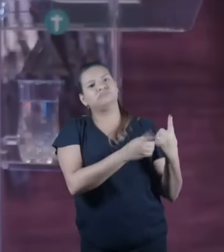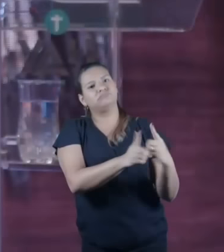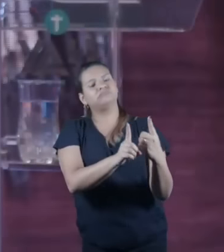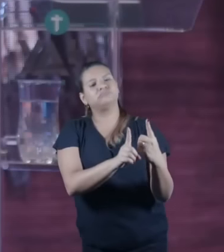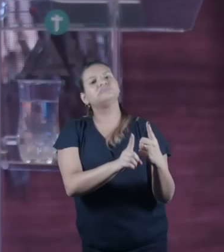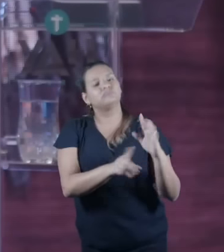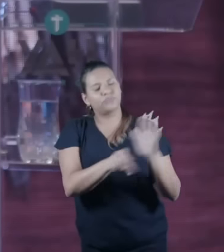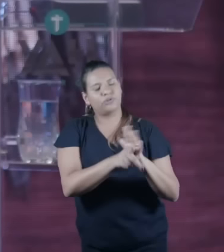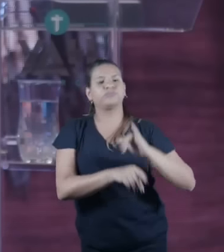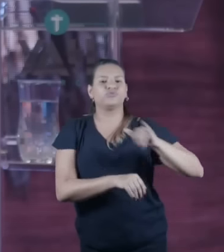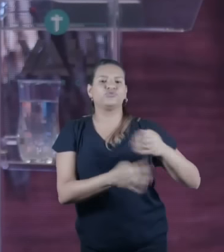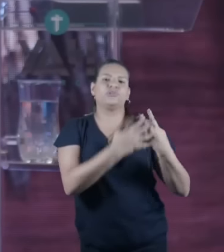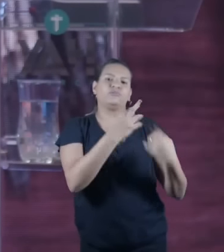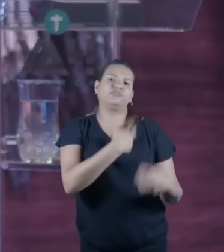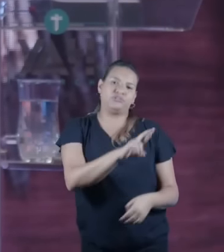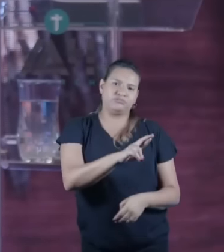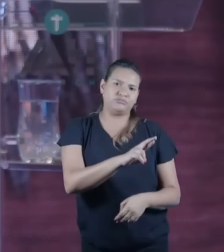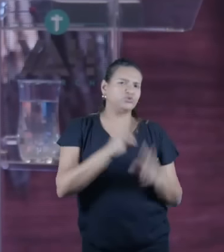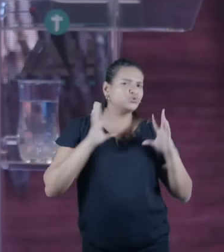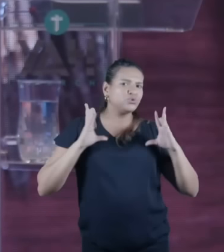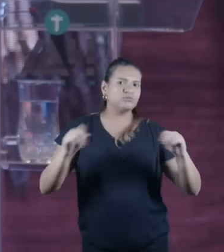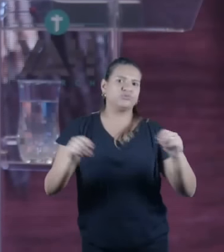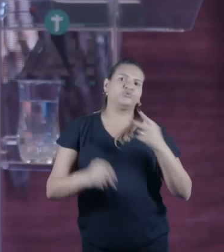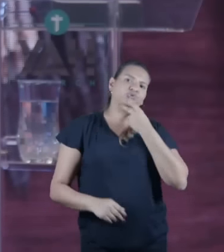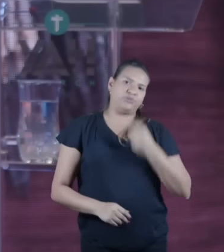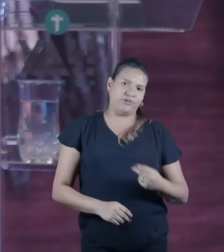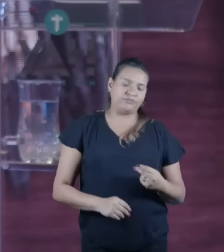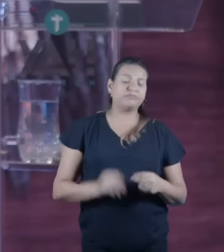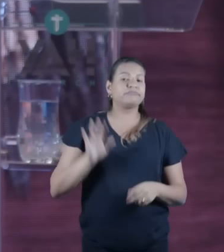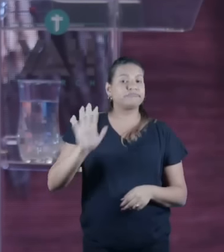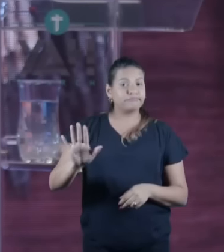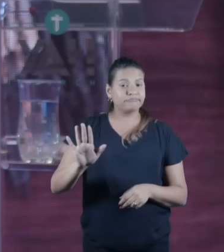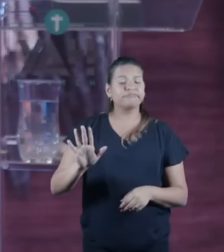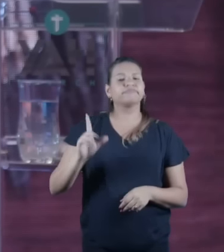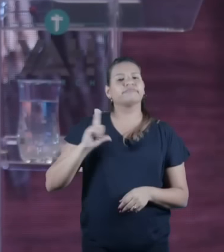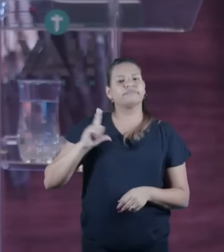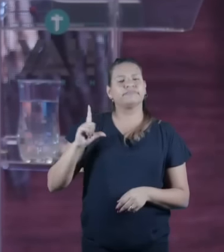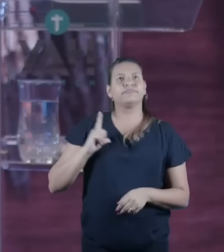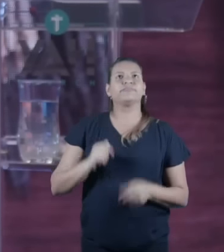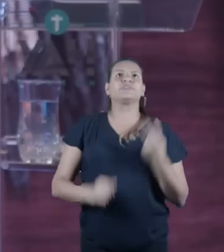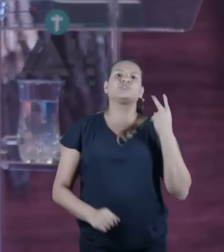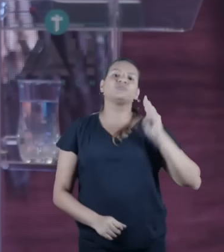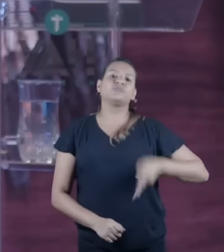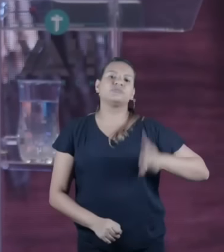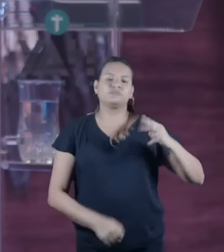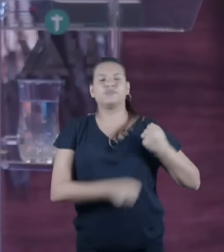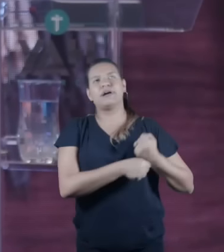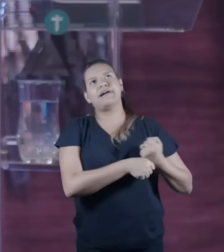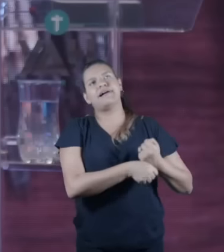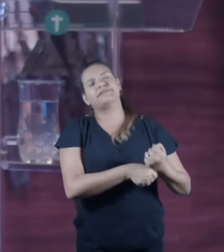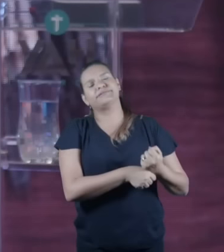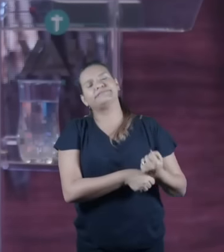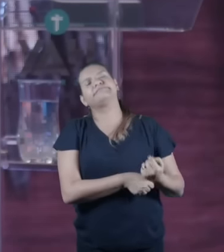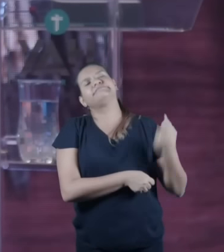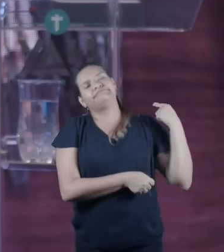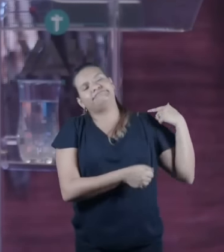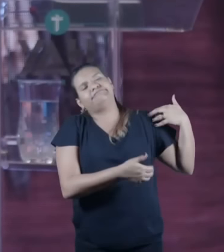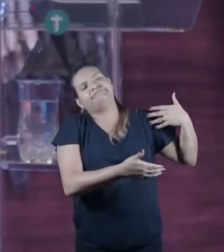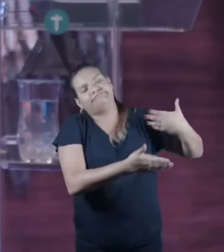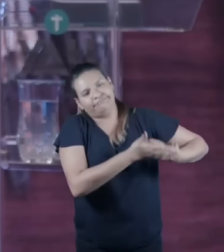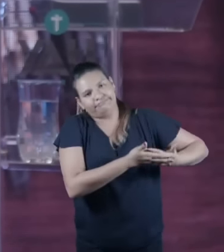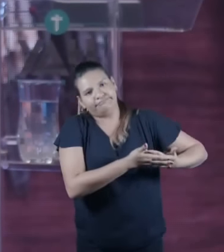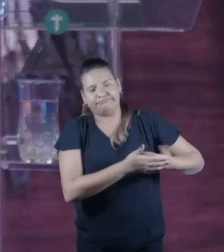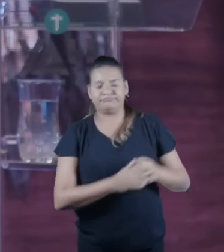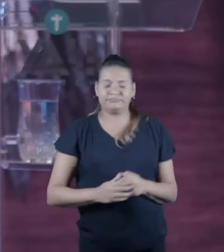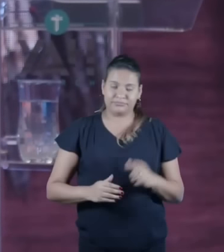maior parte dos discípulos eram judeus mas infelizmente ao longo dos últimos dois mil anos boa parte quando se falava dos